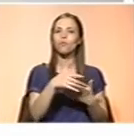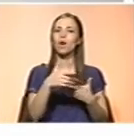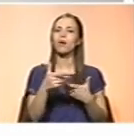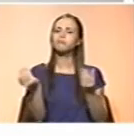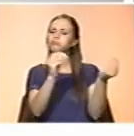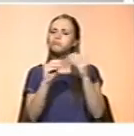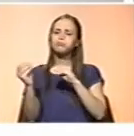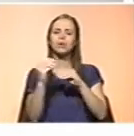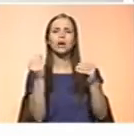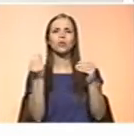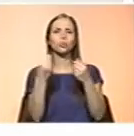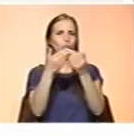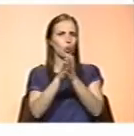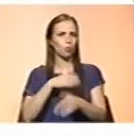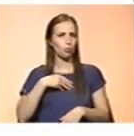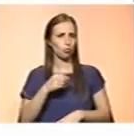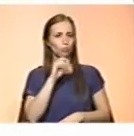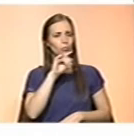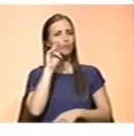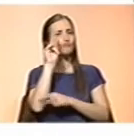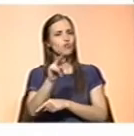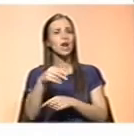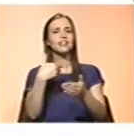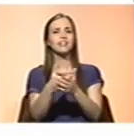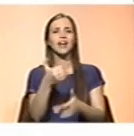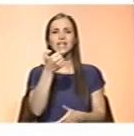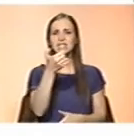A mostra pode ser visitada até 15 de setembro.